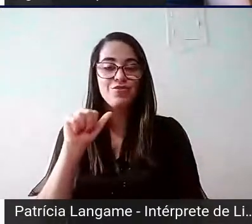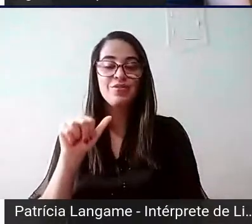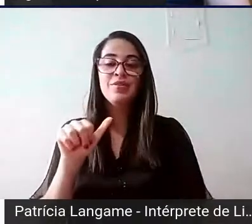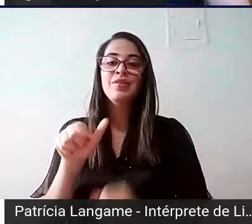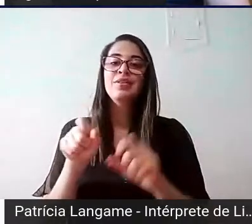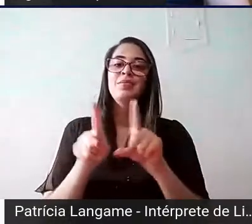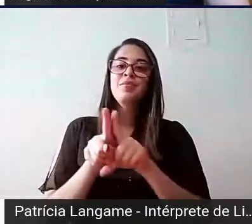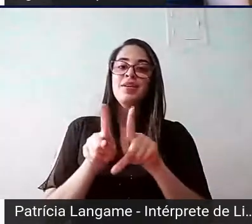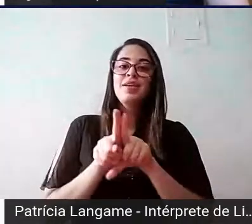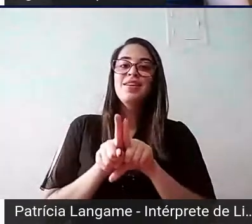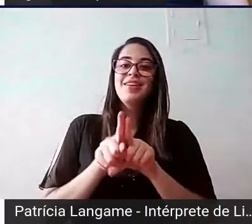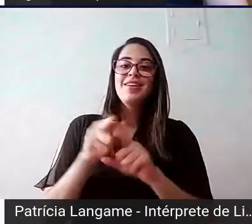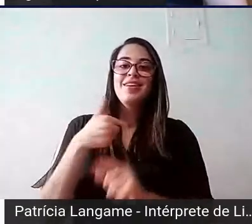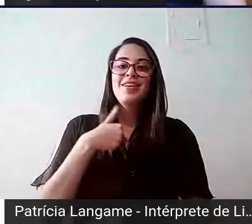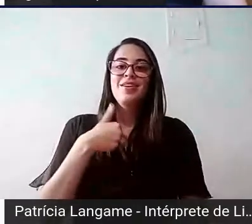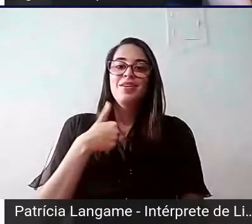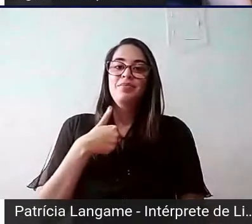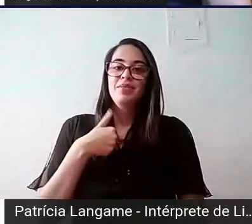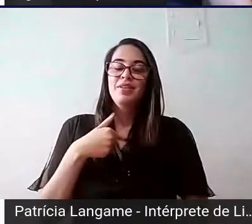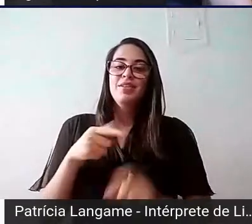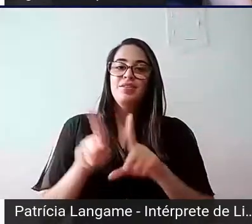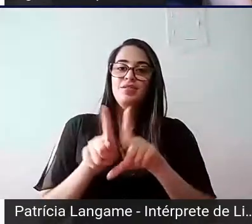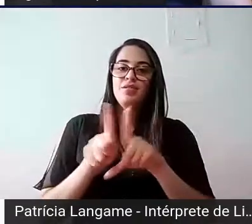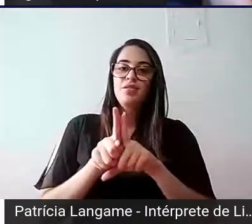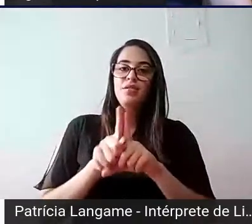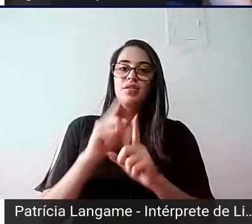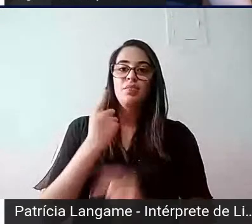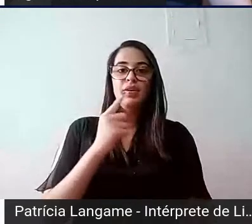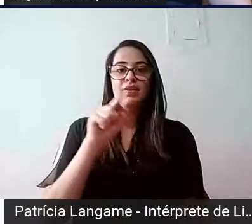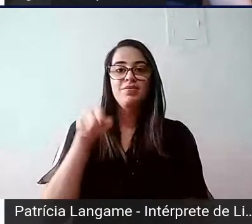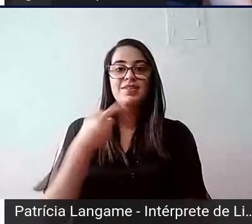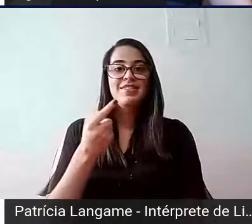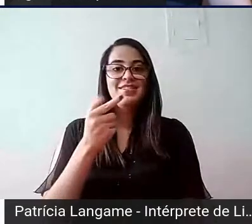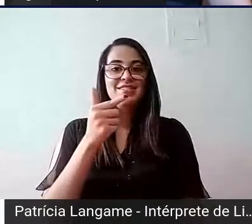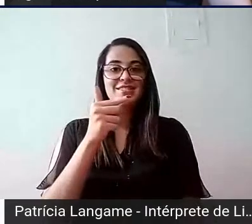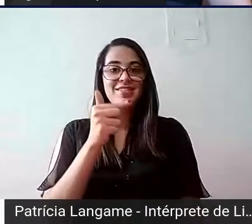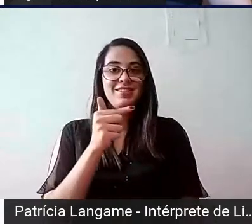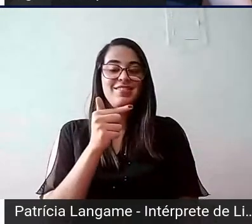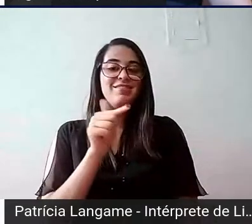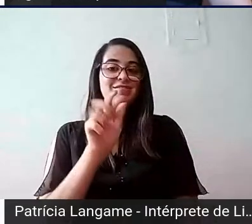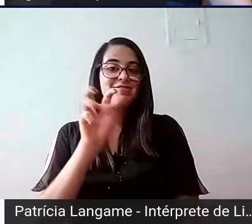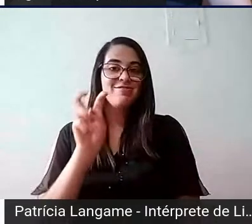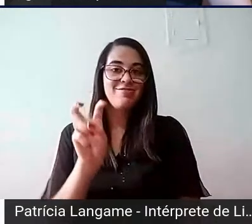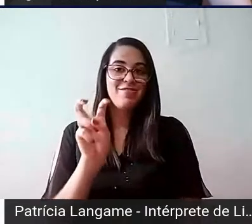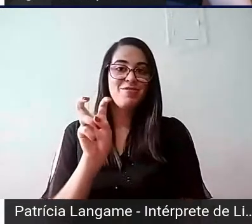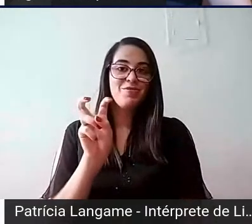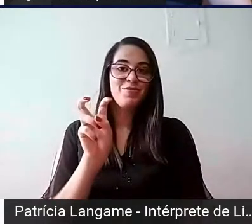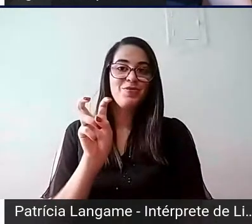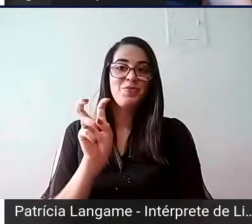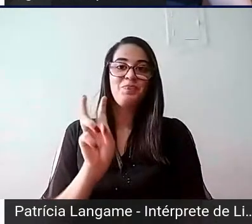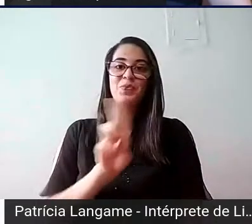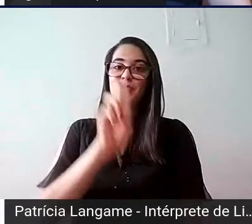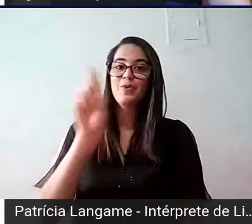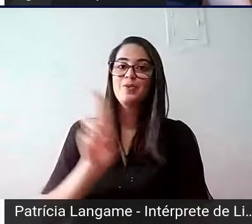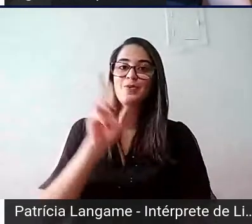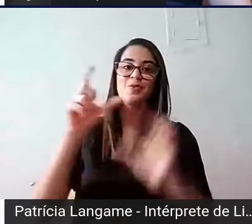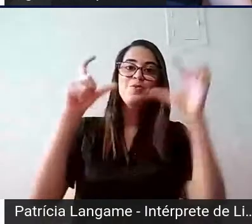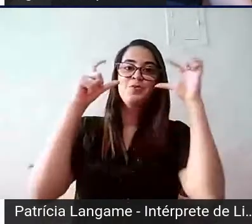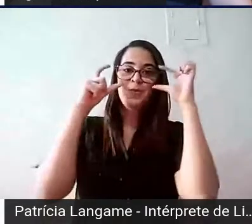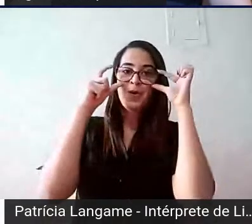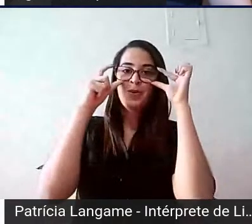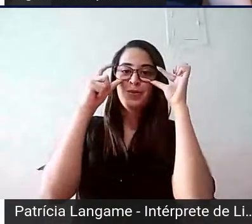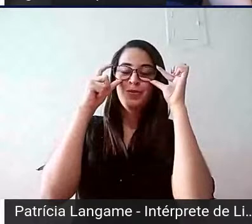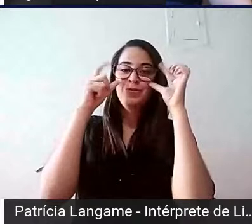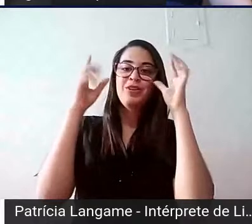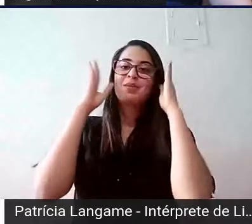Eu também sou pardo, tenho 1,71m, 1,70m de altura, uso óculos, cabelo